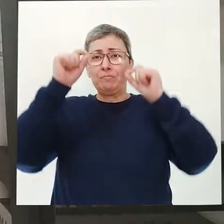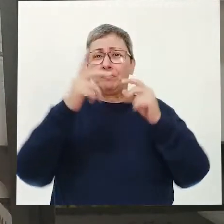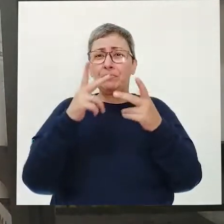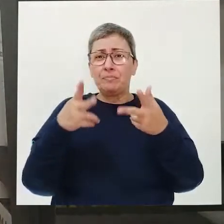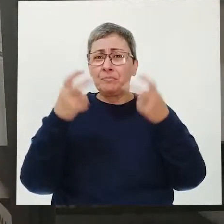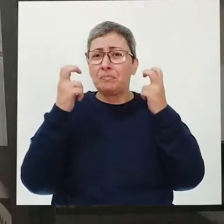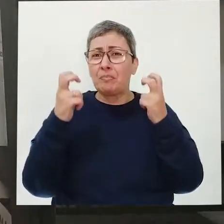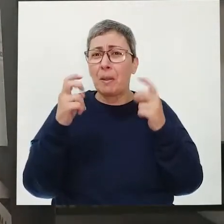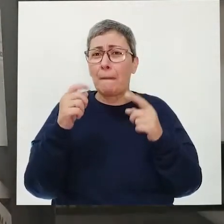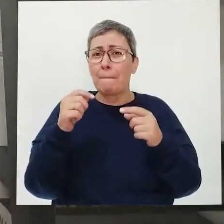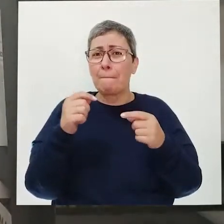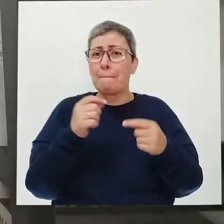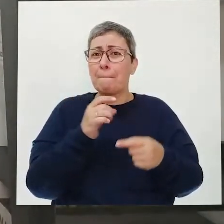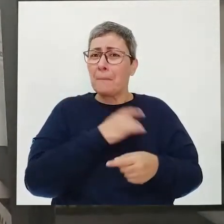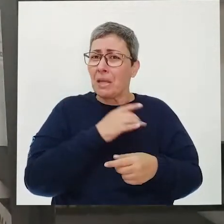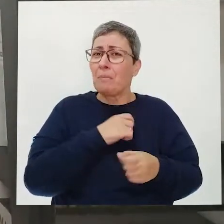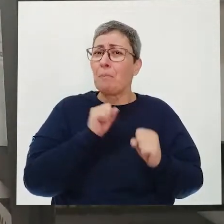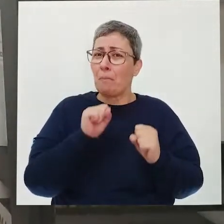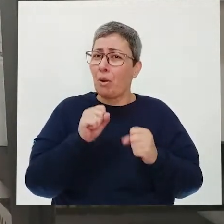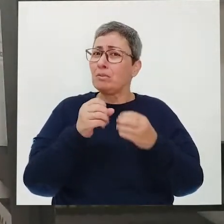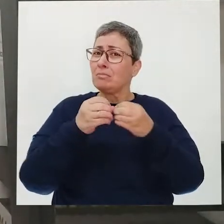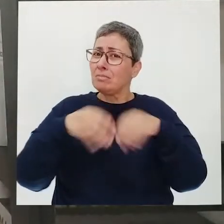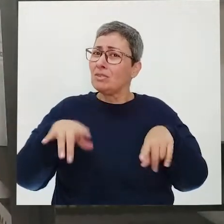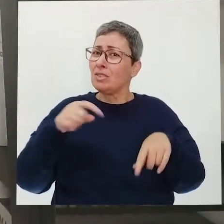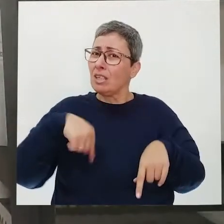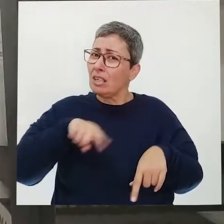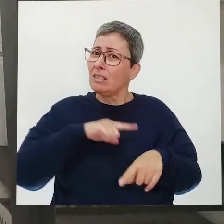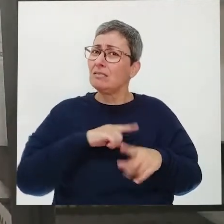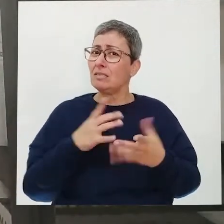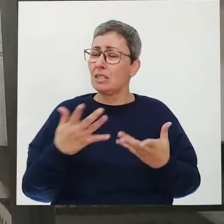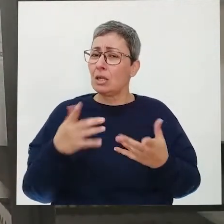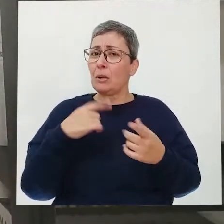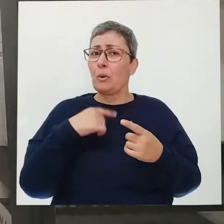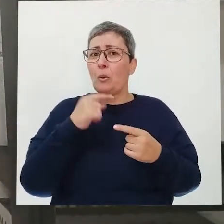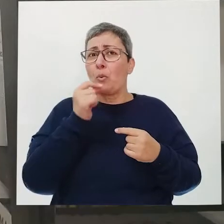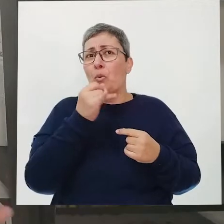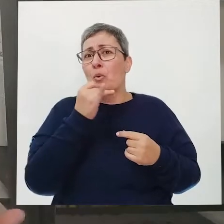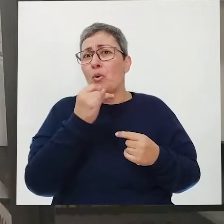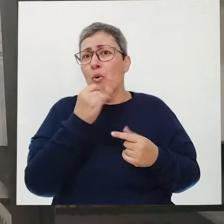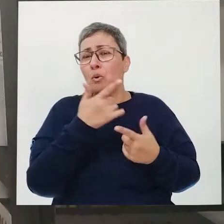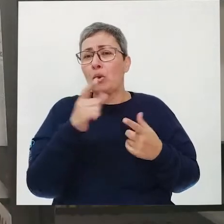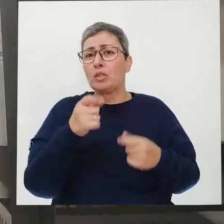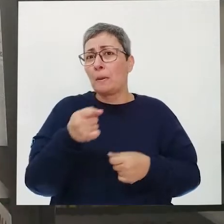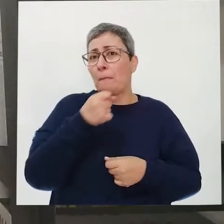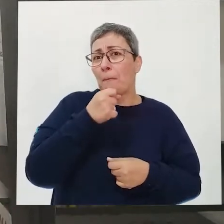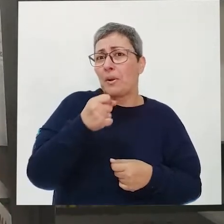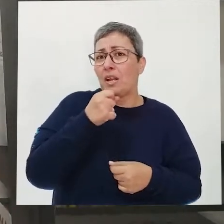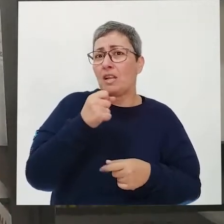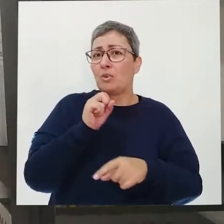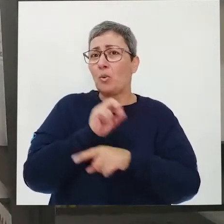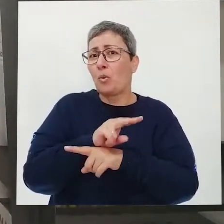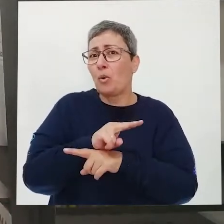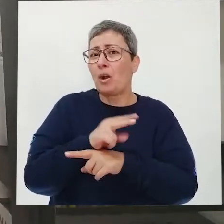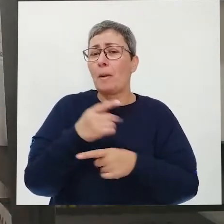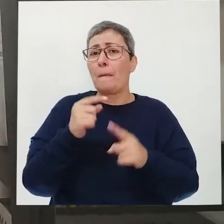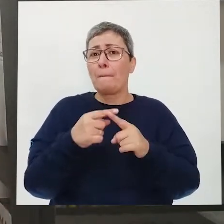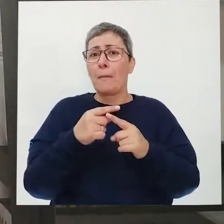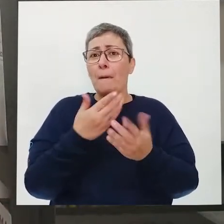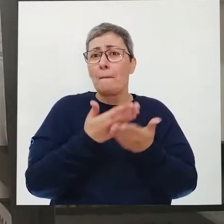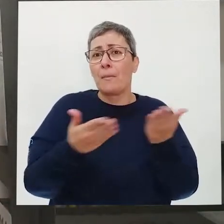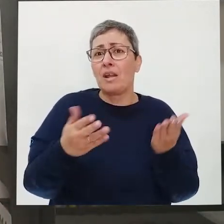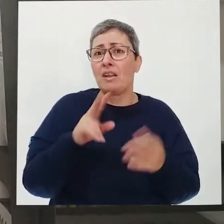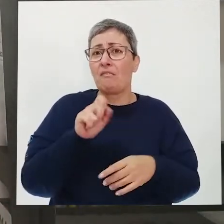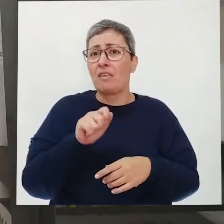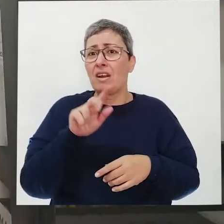percebem como que o medo pode prejudicar a gente? Às vezes, sei lá, um outro exemplo, numa entrevista de emprego, perder a